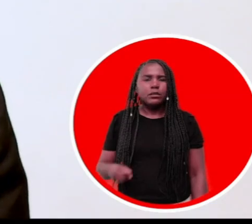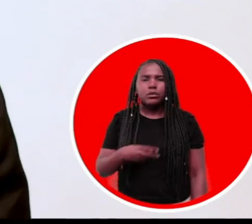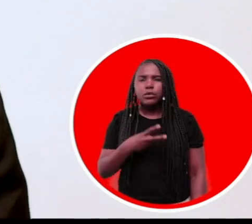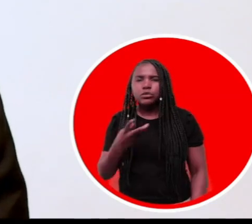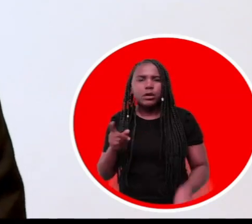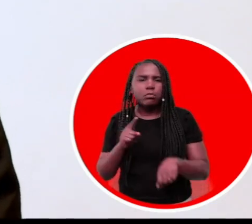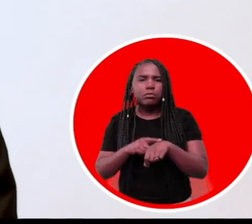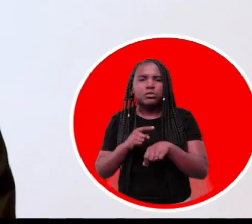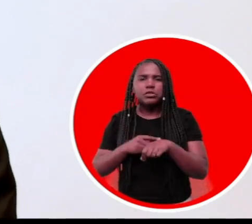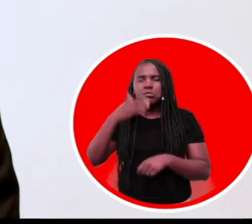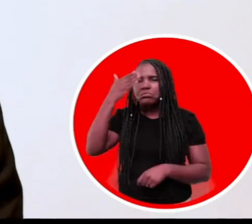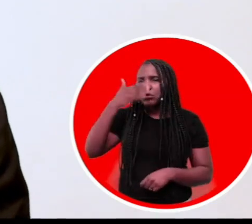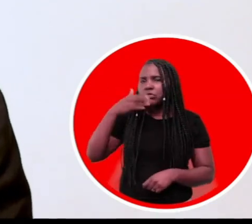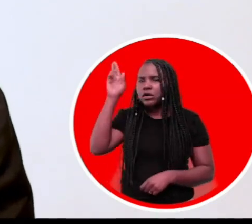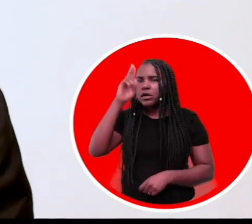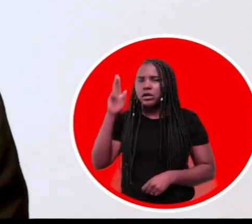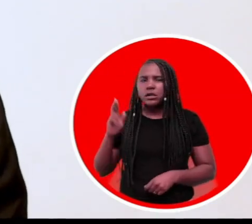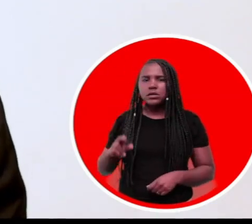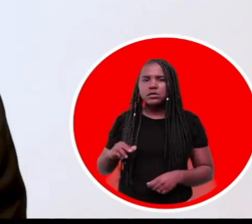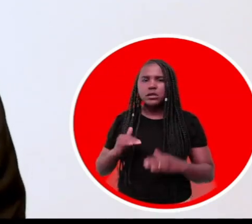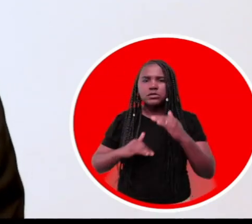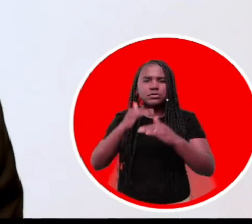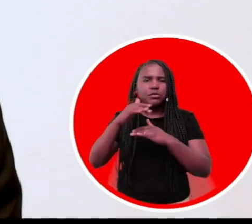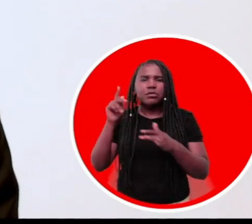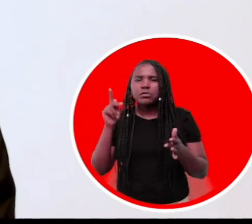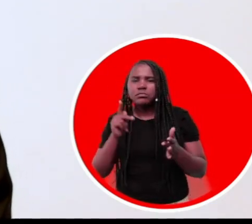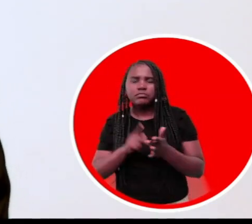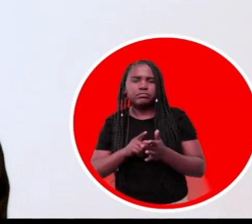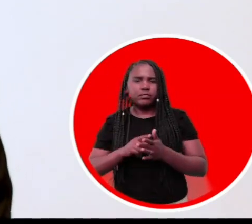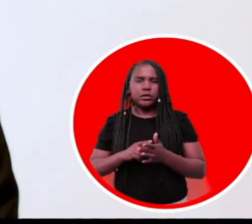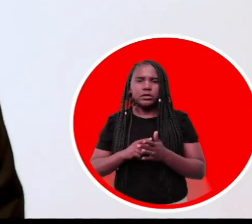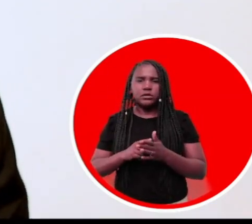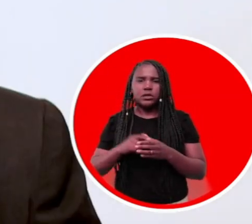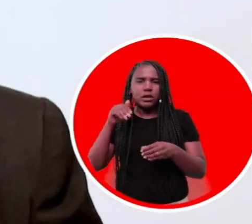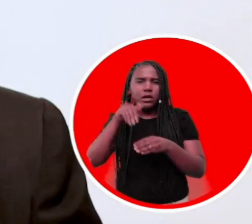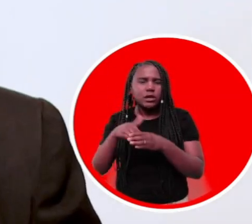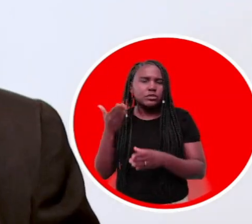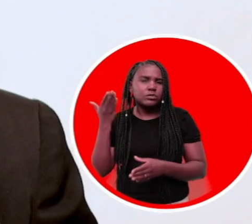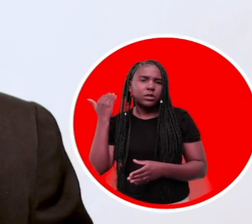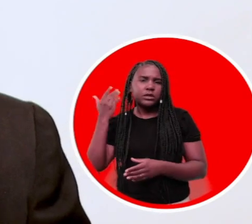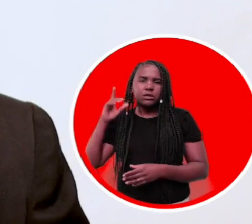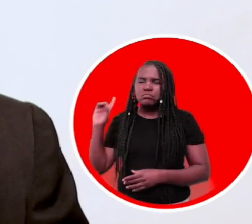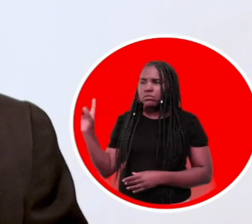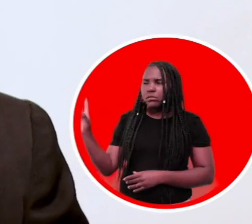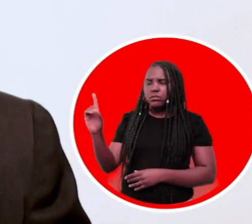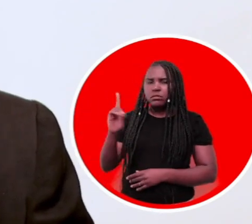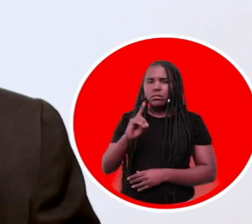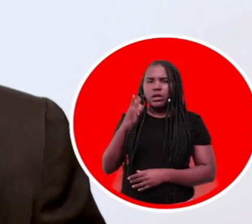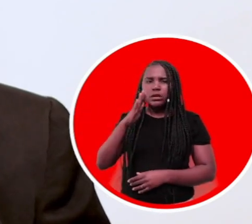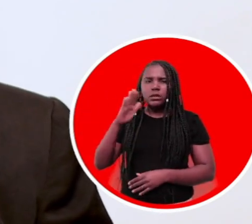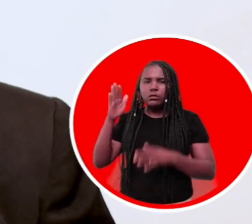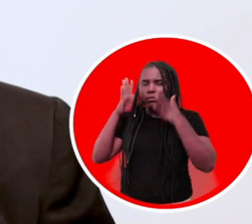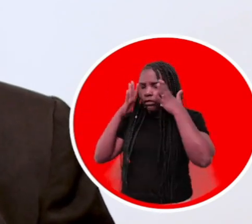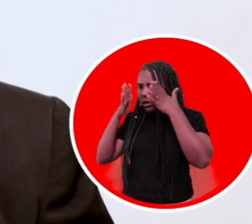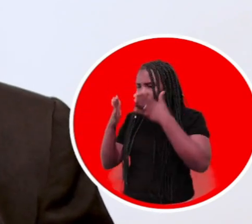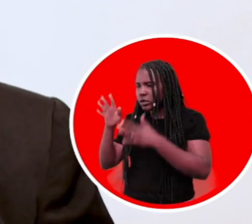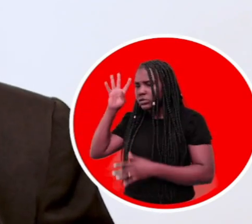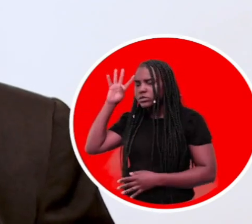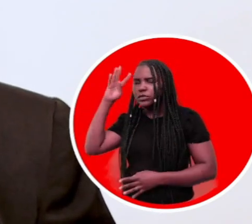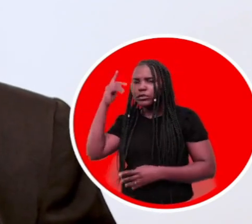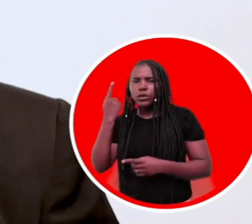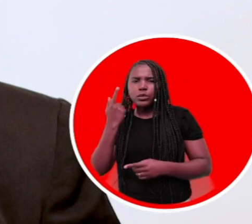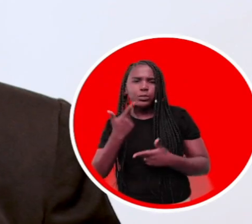A quanto tempo você não vê Resende crescer de verdade? Em cada eleição, surgem candidatos